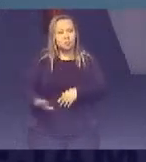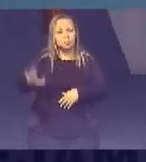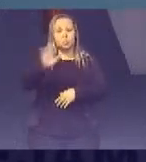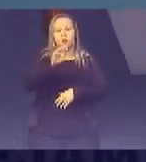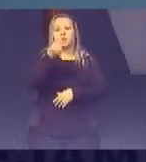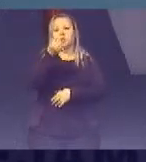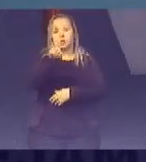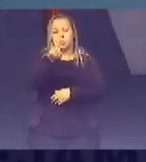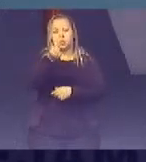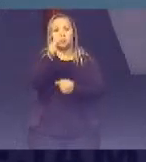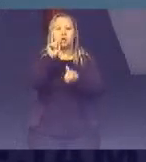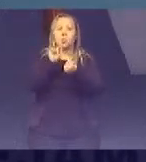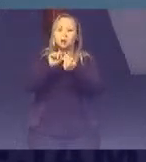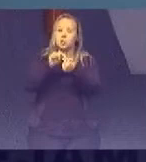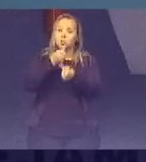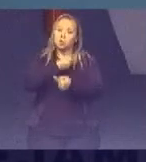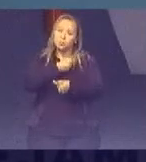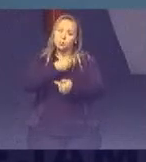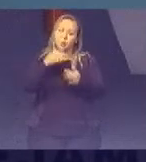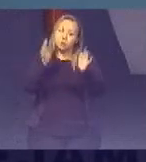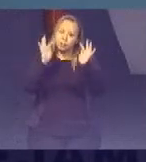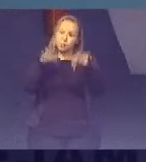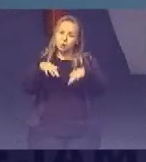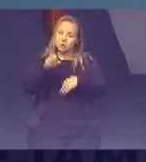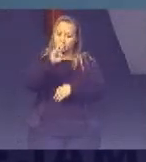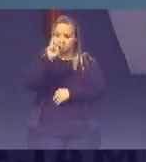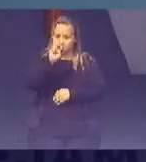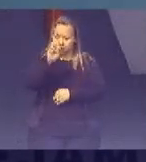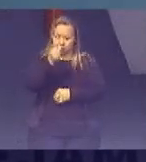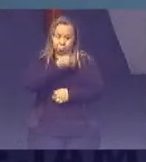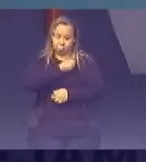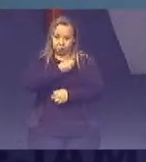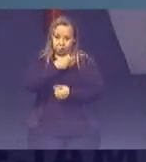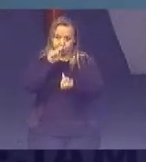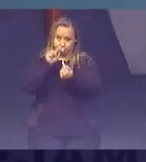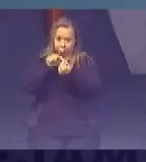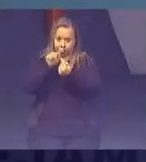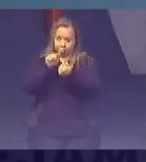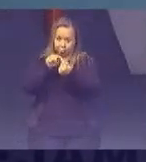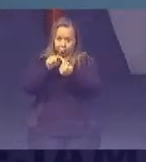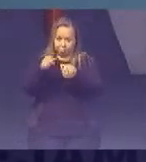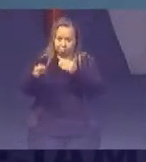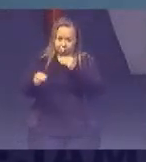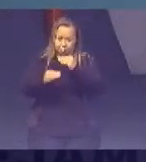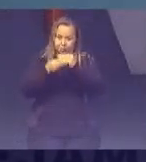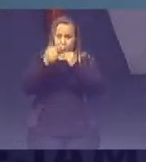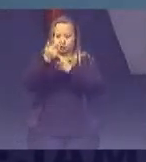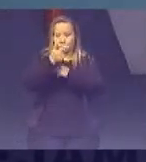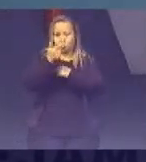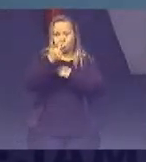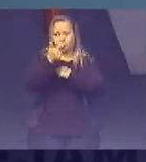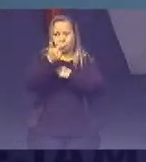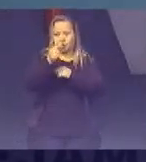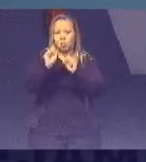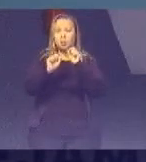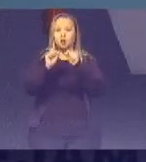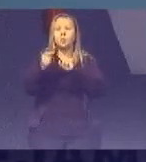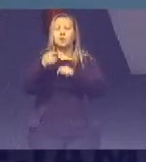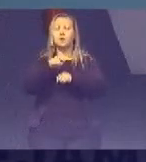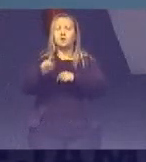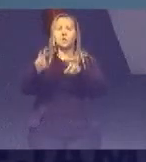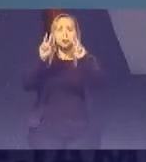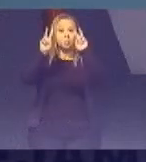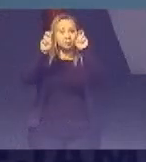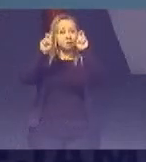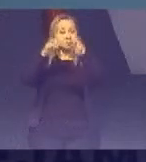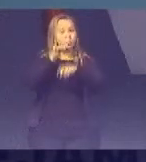Número de metas Finalísticas 5 E número de metas Implementação 2 Daí o que foi feito Nesse caso